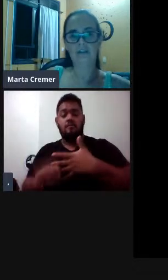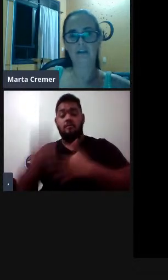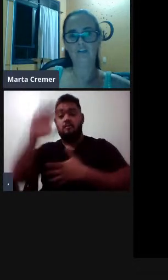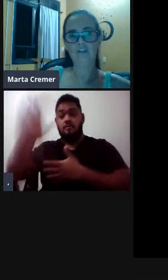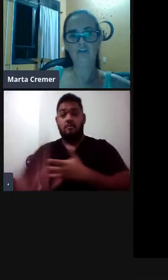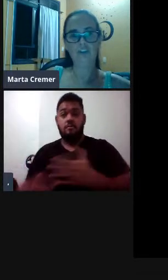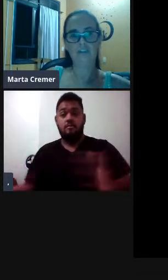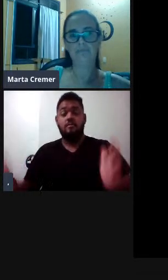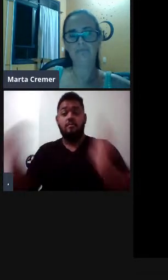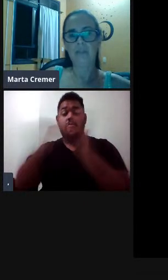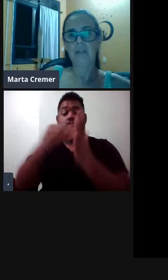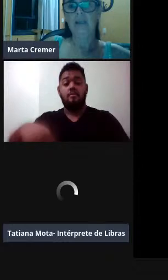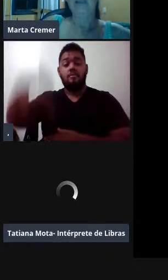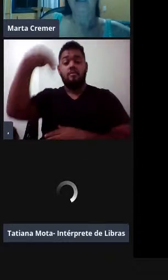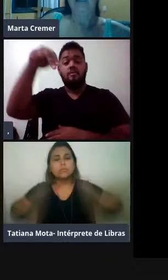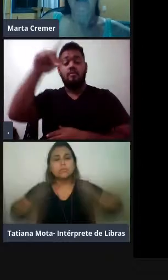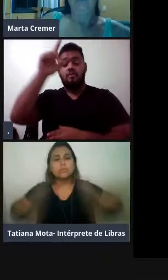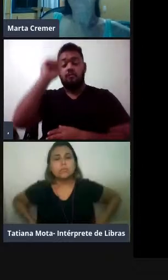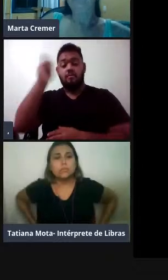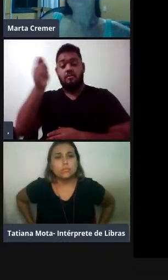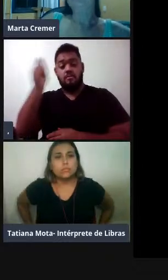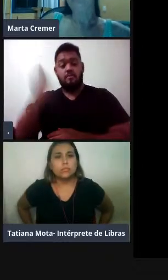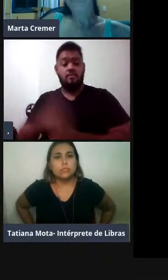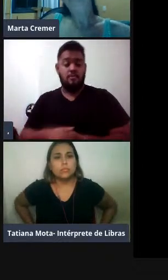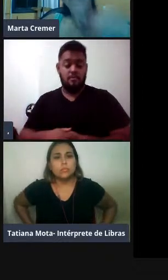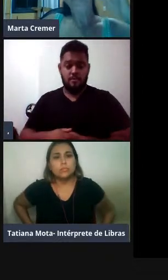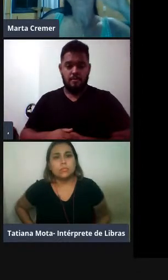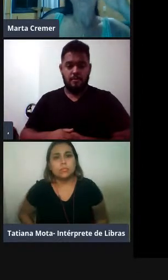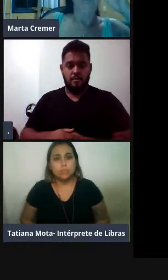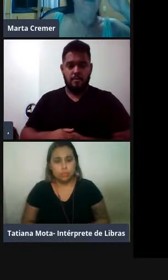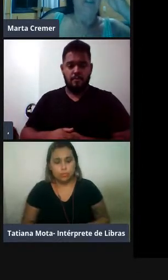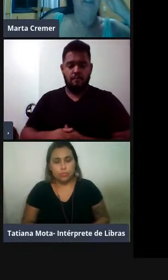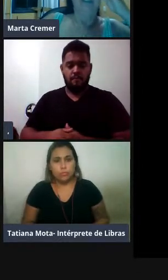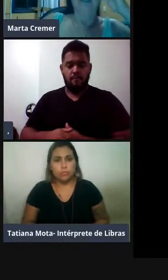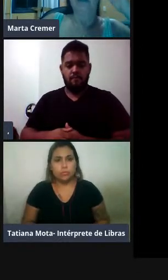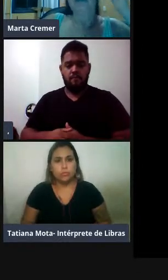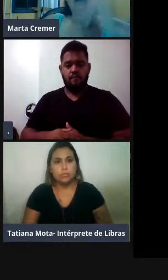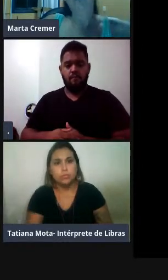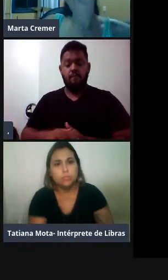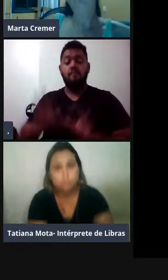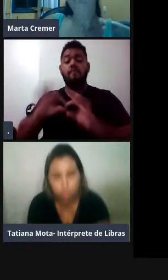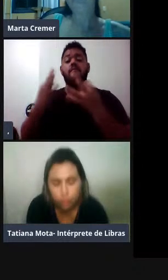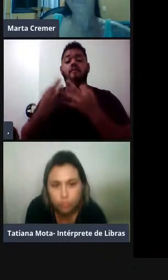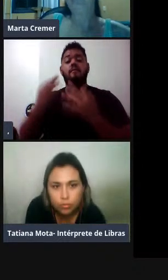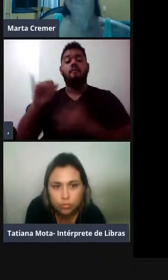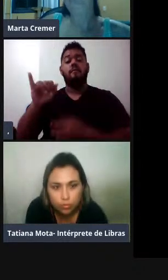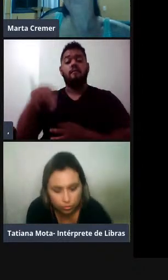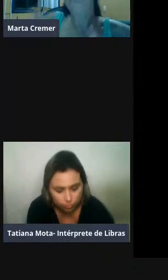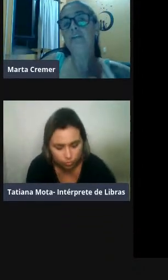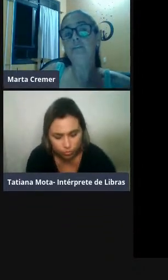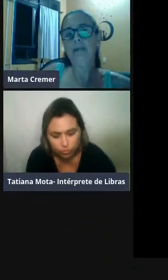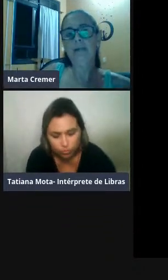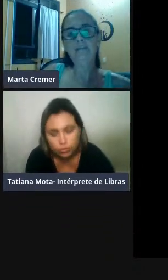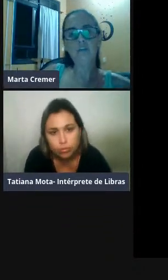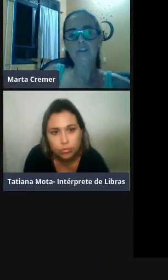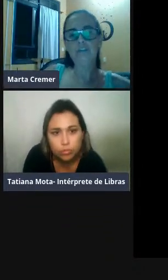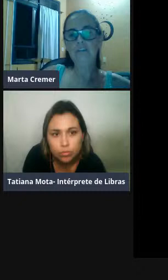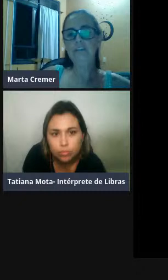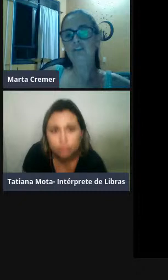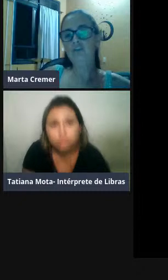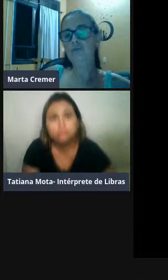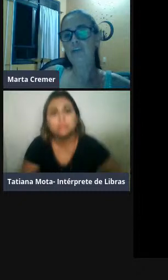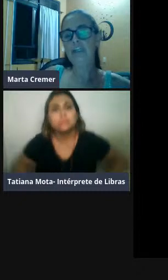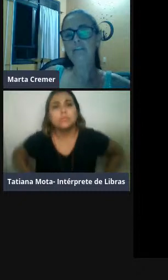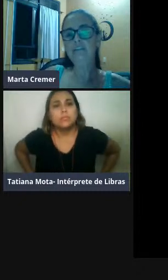norte da Argentina. No caso da família Inid, então, a gente tinha inicialmente uma única espécie,